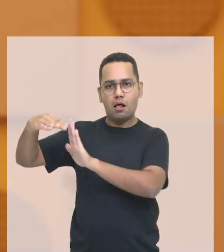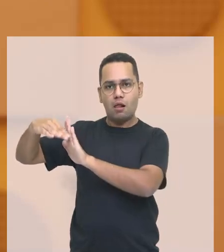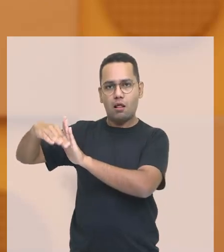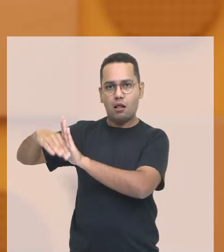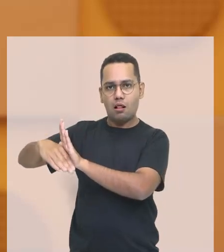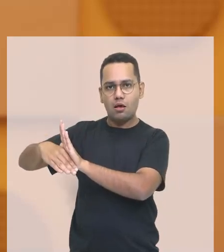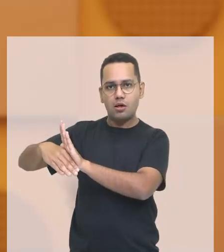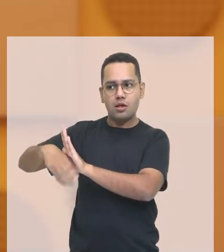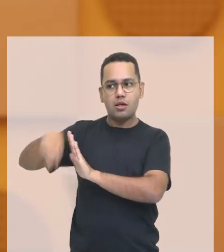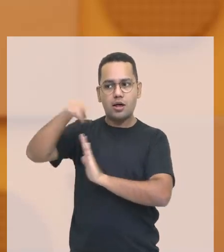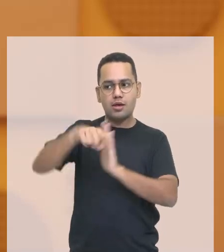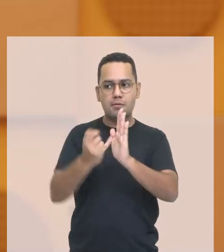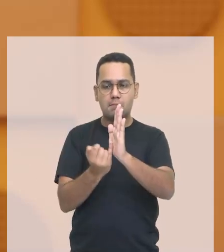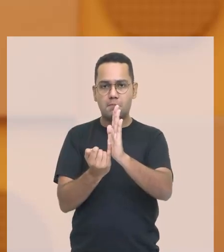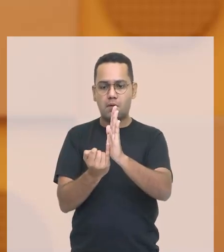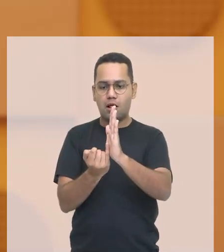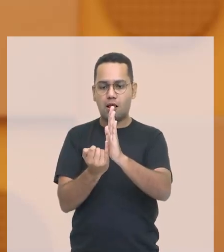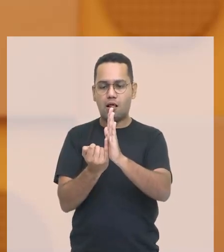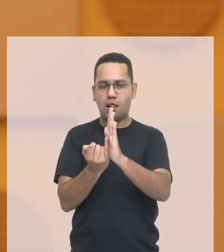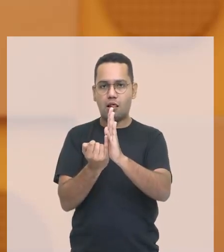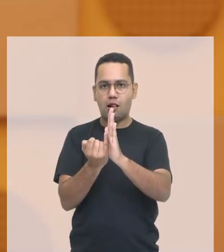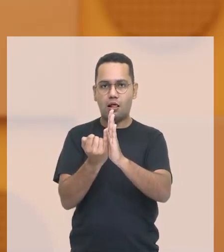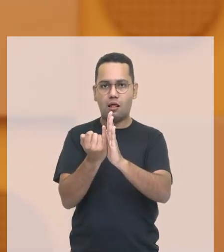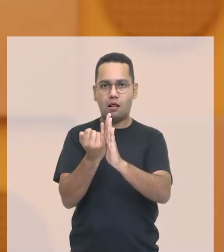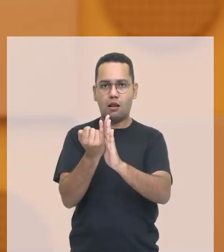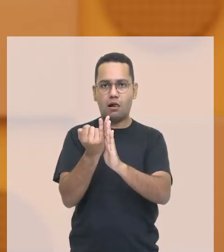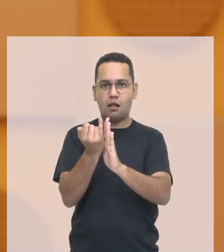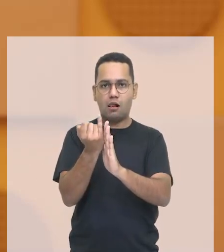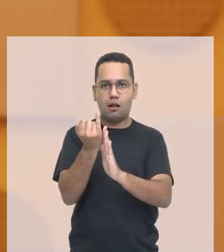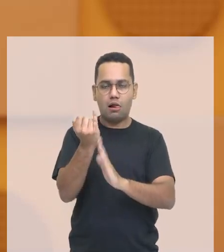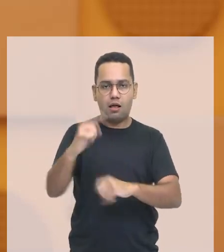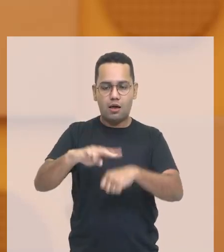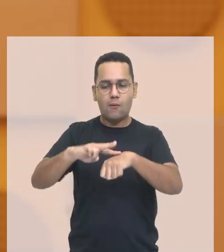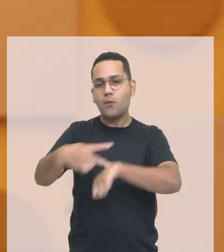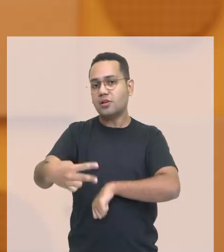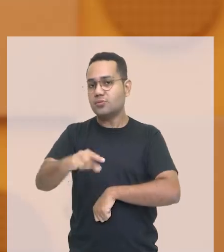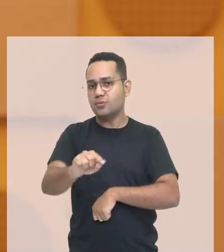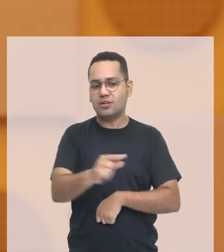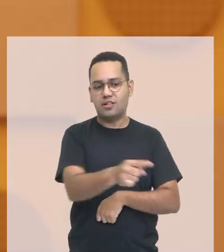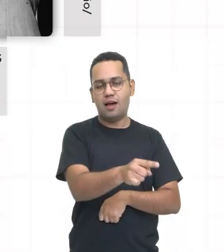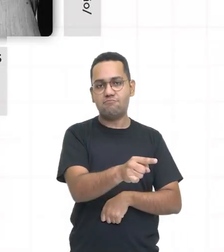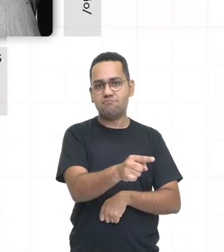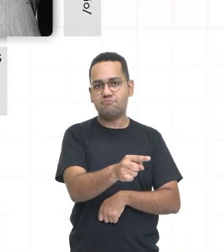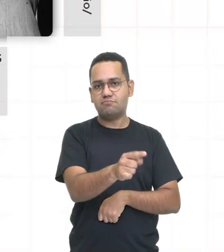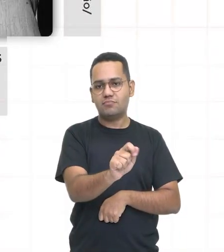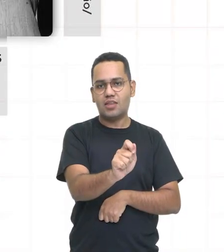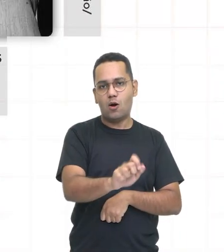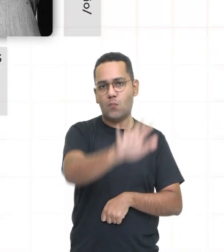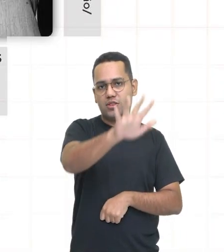inflação e isso obviamente não é bom para a economia. Vamos adiante. Vamos lá.